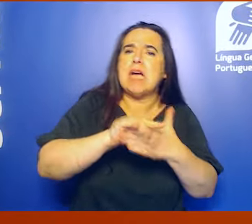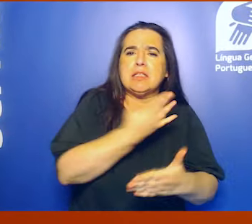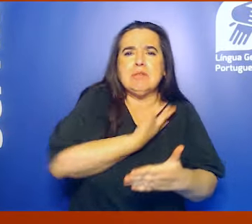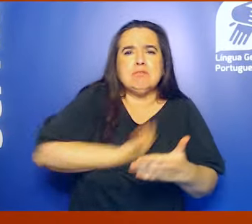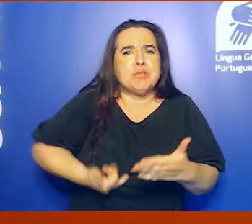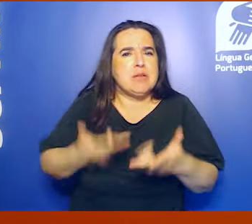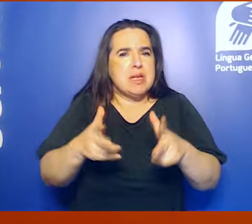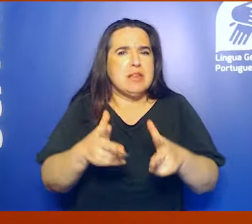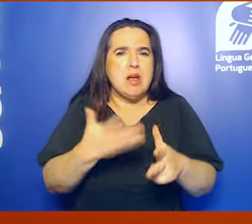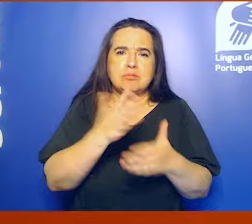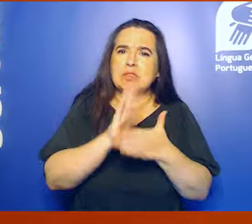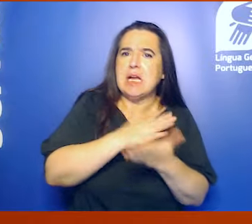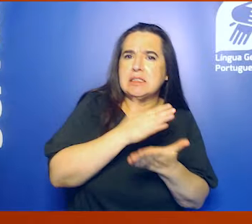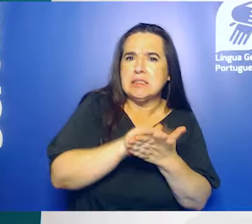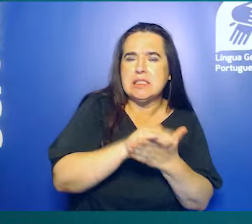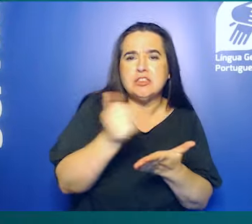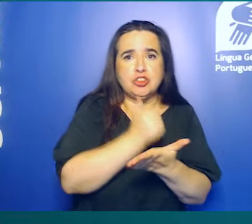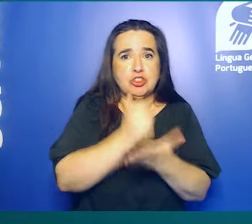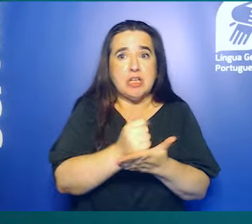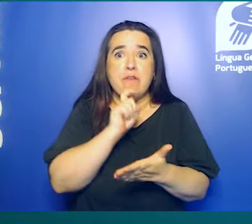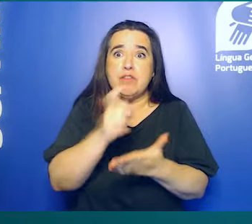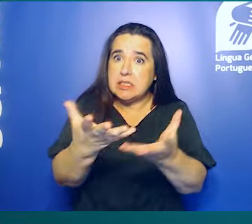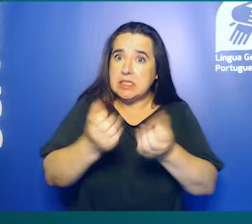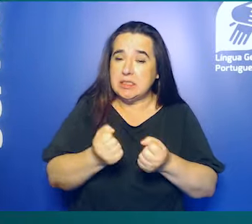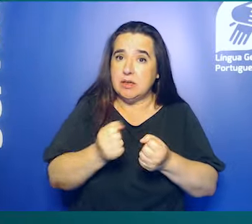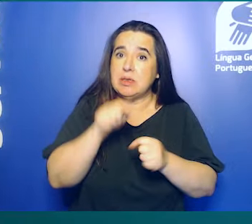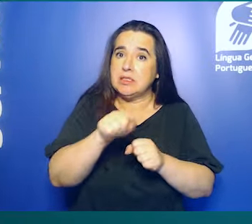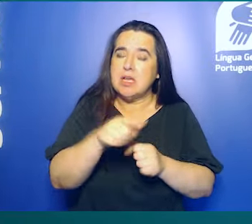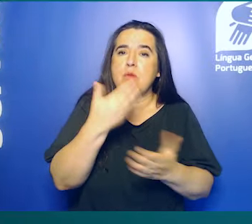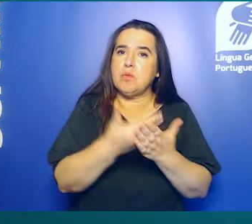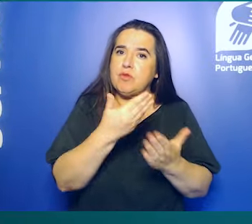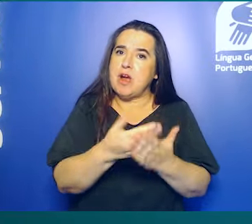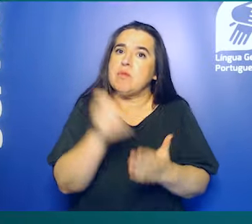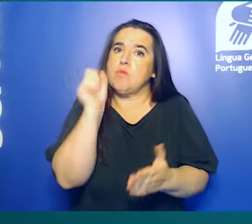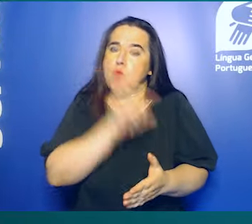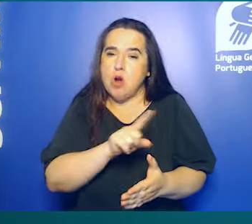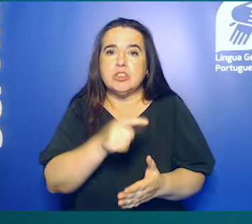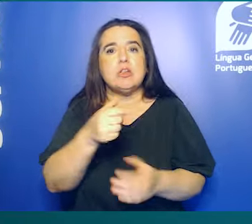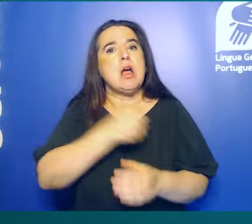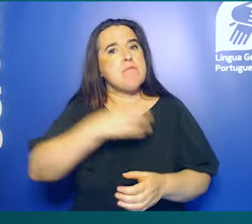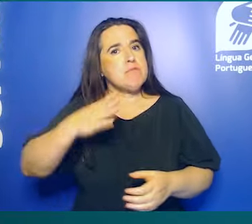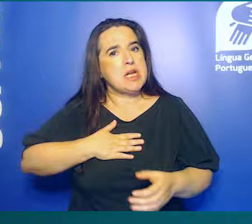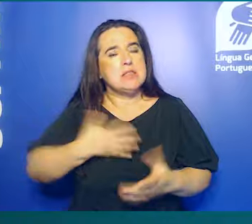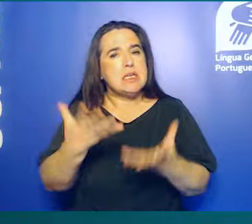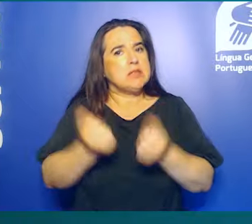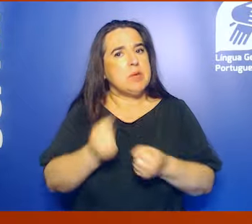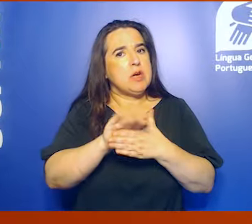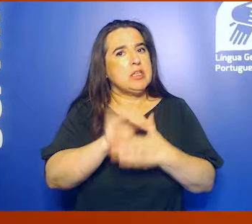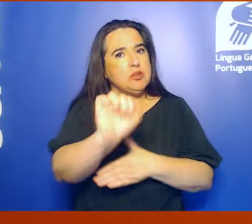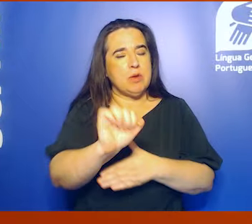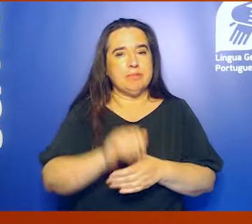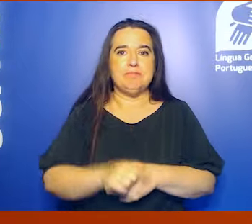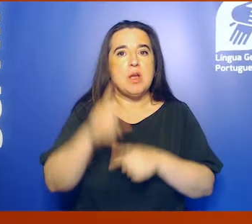velho método da carta registada com aviso de recepção. Assim, conseguirá provar que o empregador recebeu a sua comunicação.